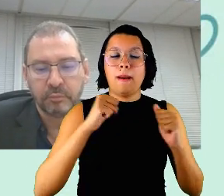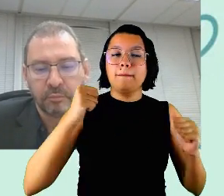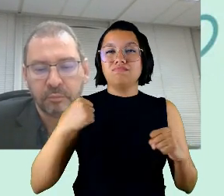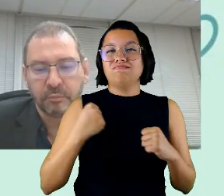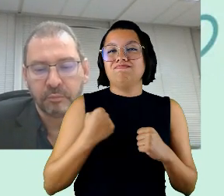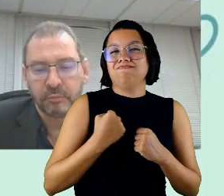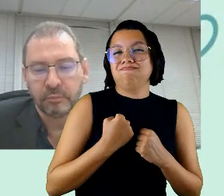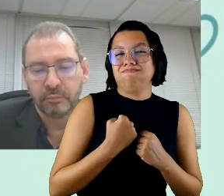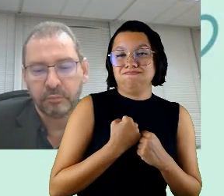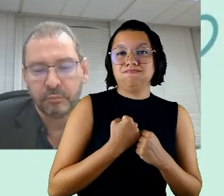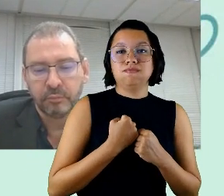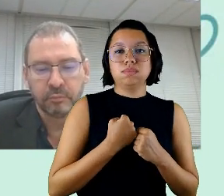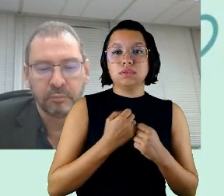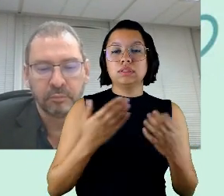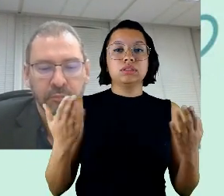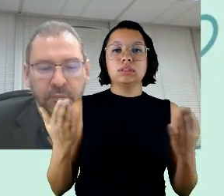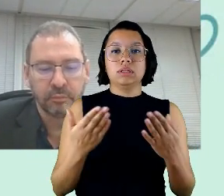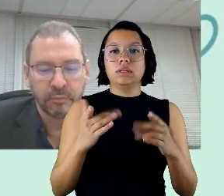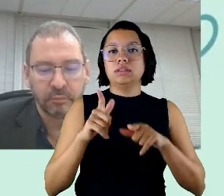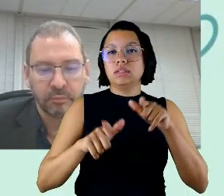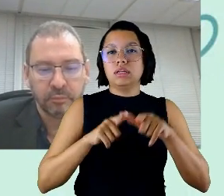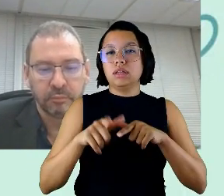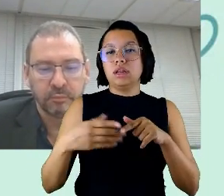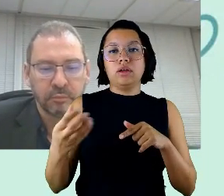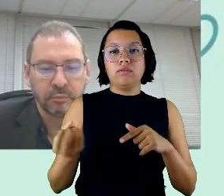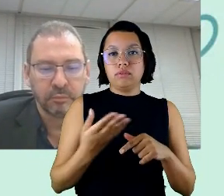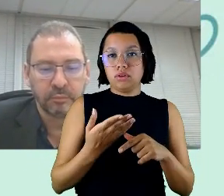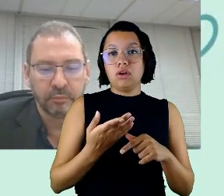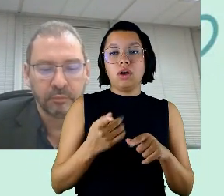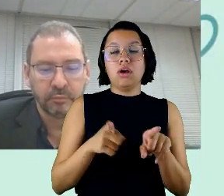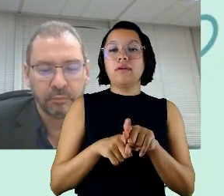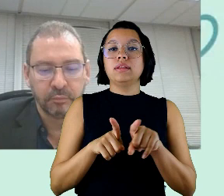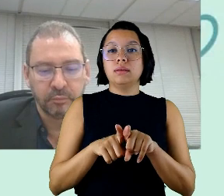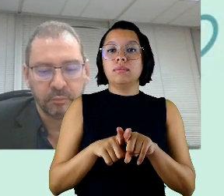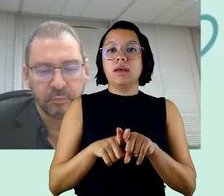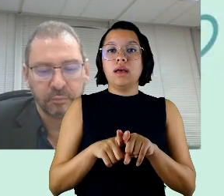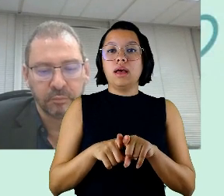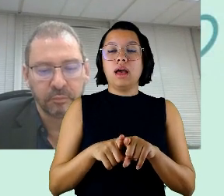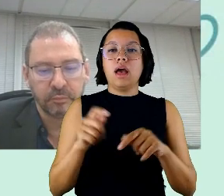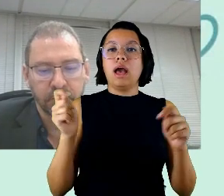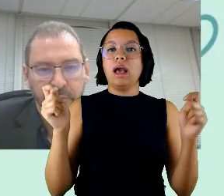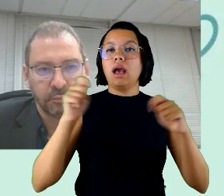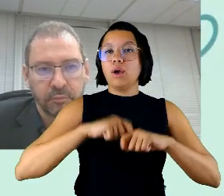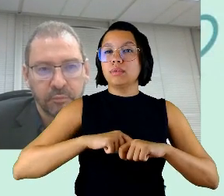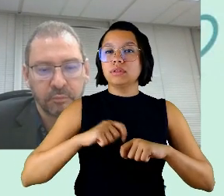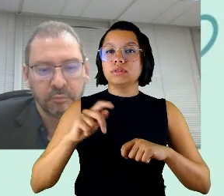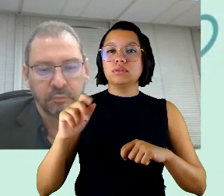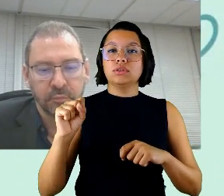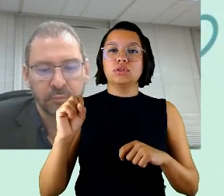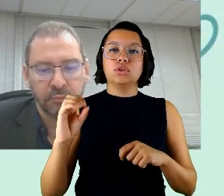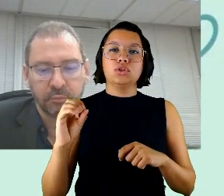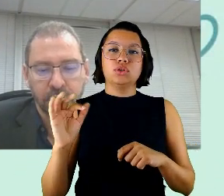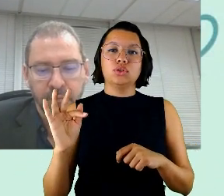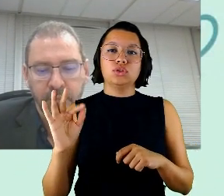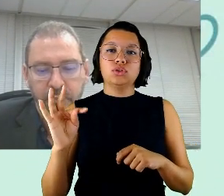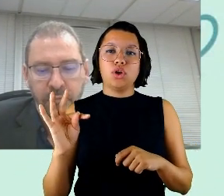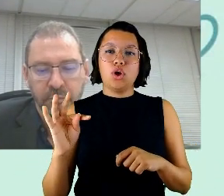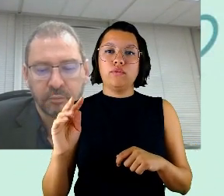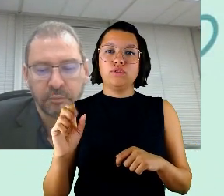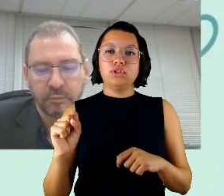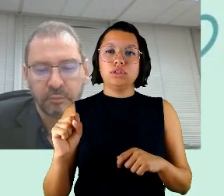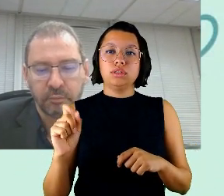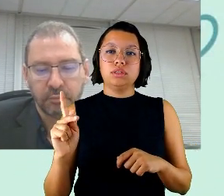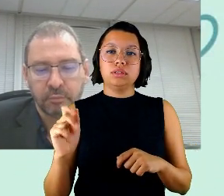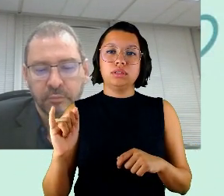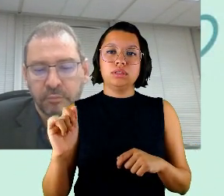dessa dessa tarefa nova e também eu acho que a capacitação em soft skills porque aí essa sinergia uma